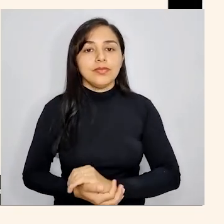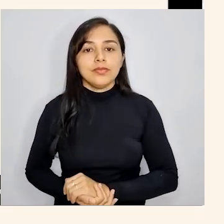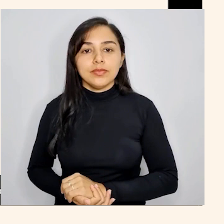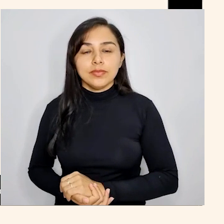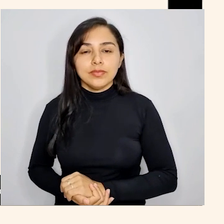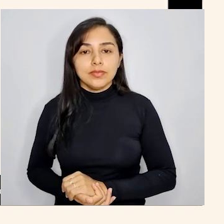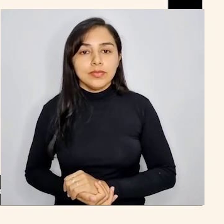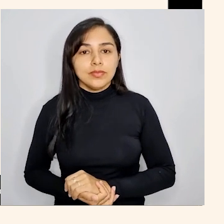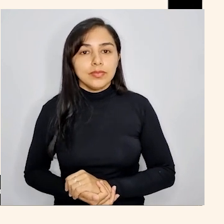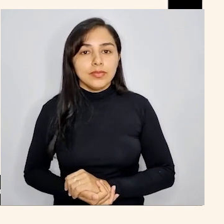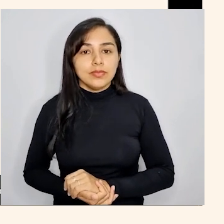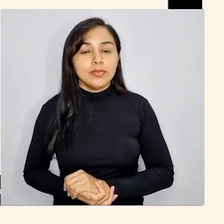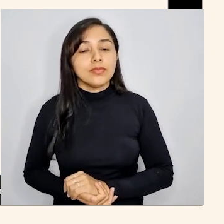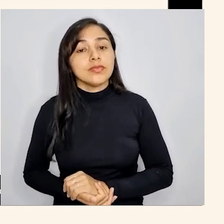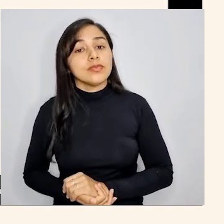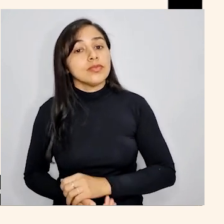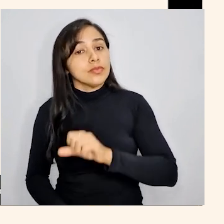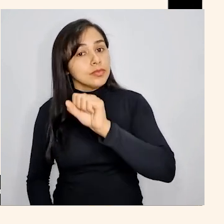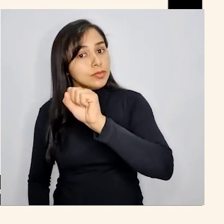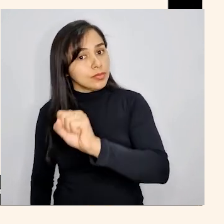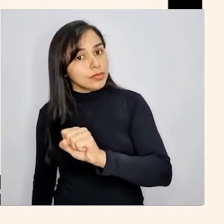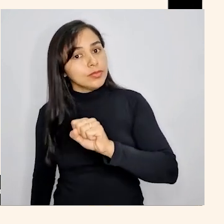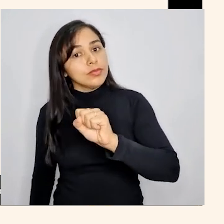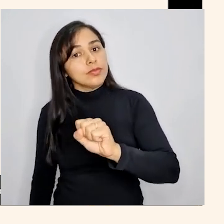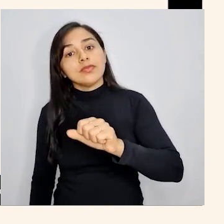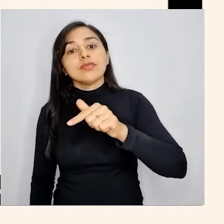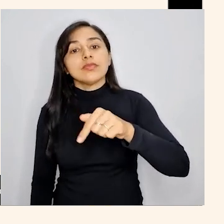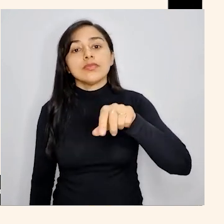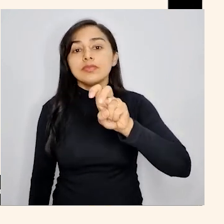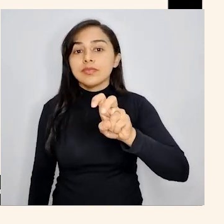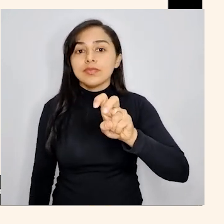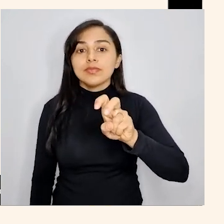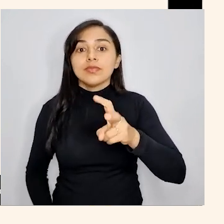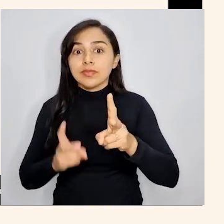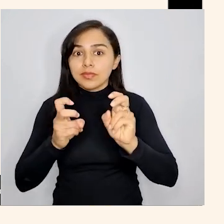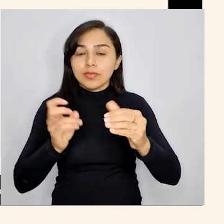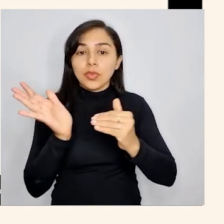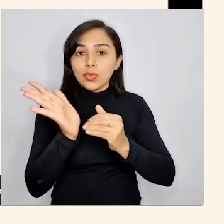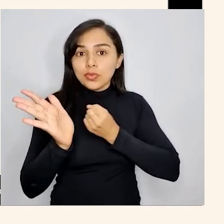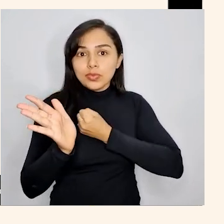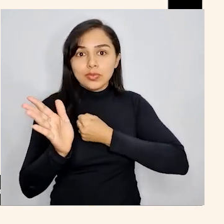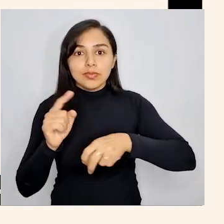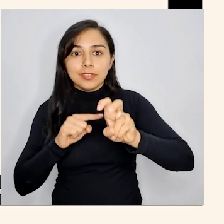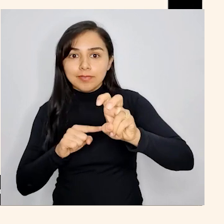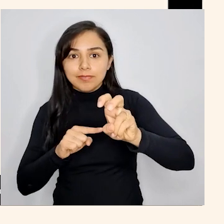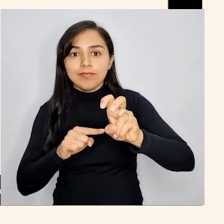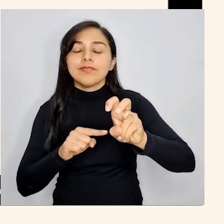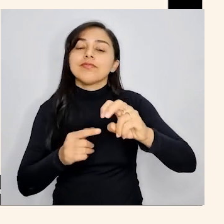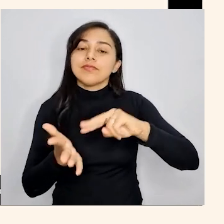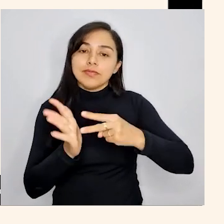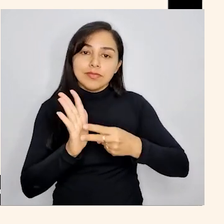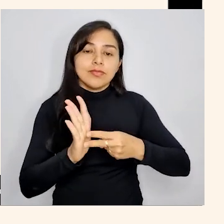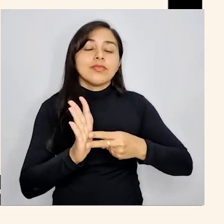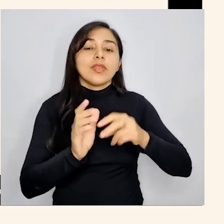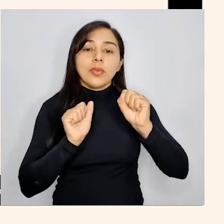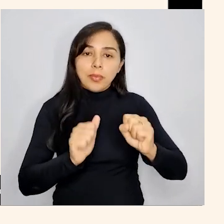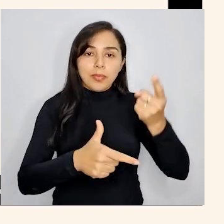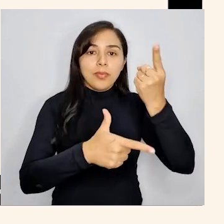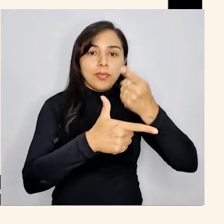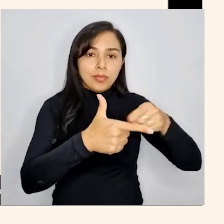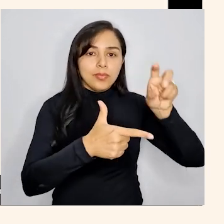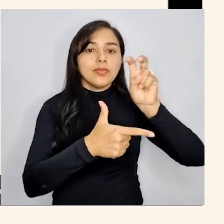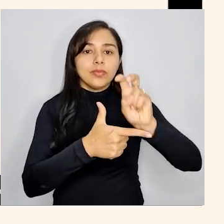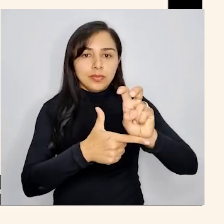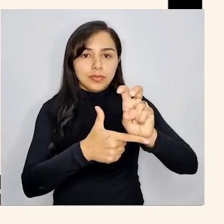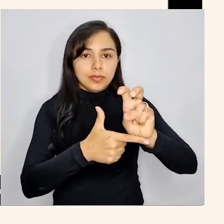divisível por 5. 8.875 finaliza em 5. Por finalizar em 5, quer dizer que este número